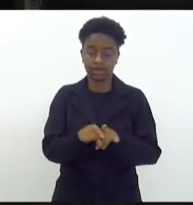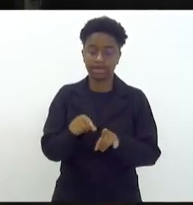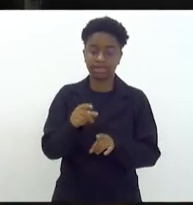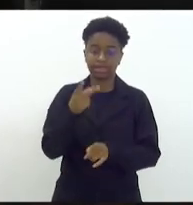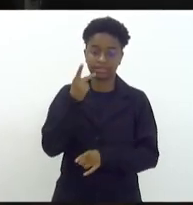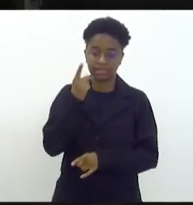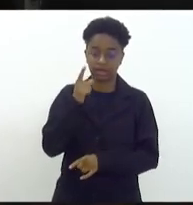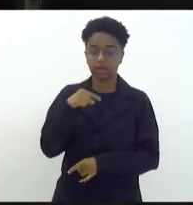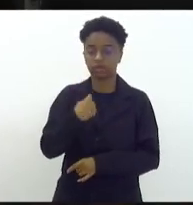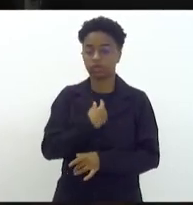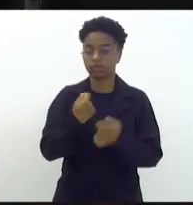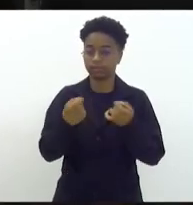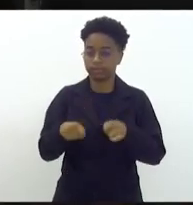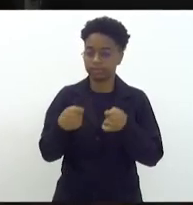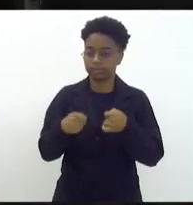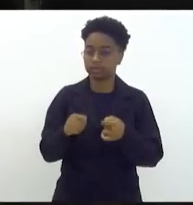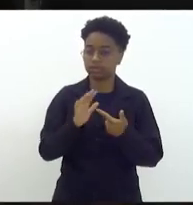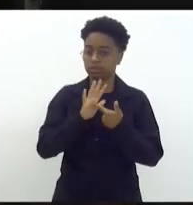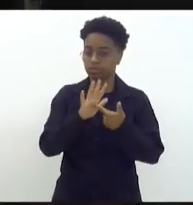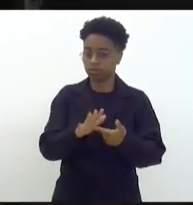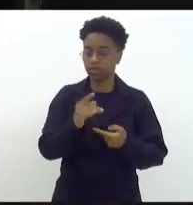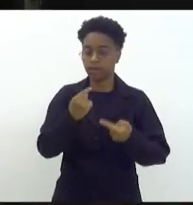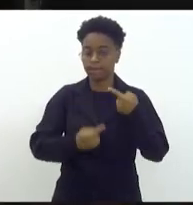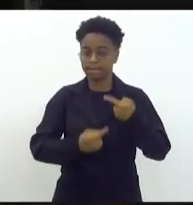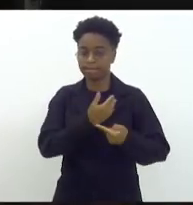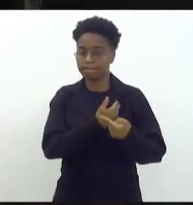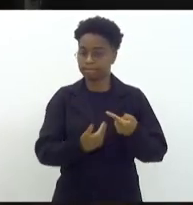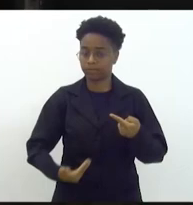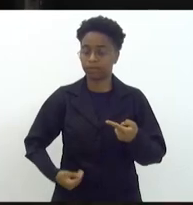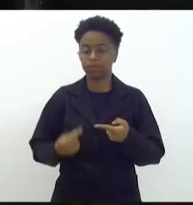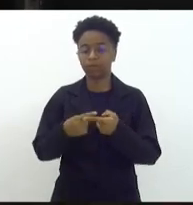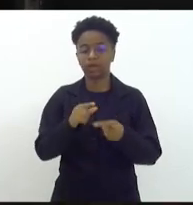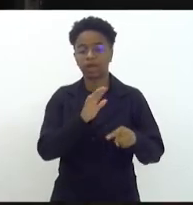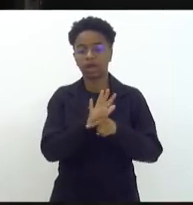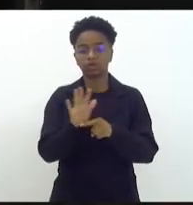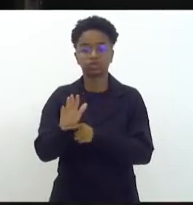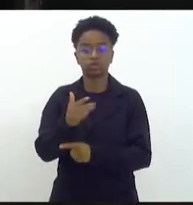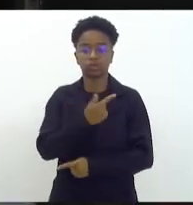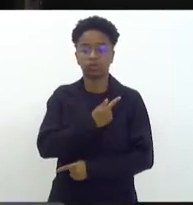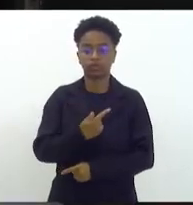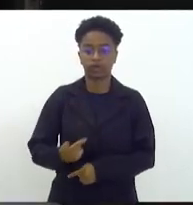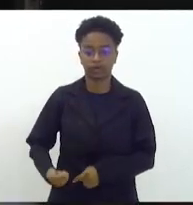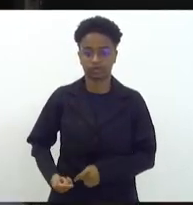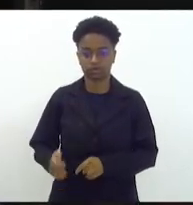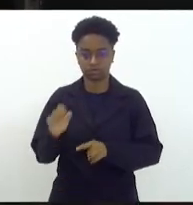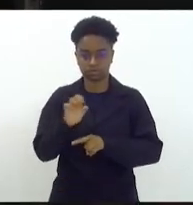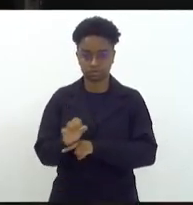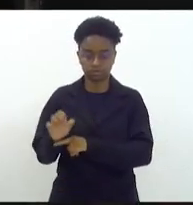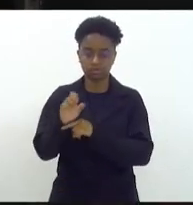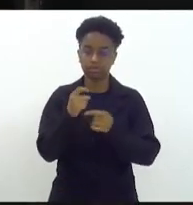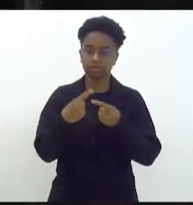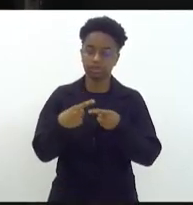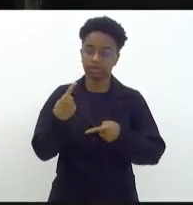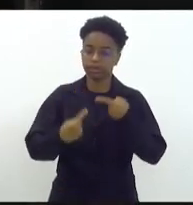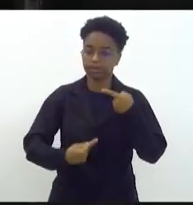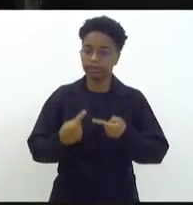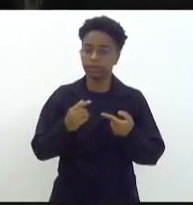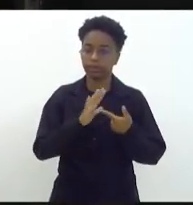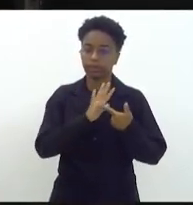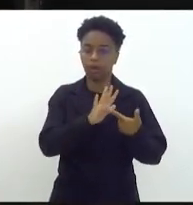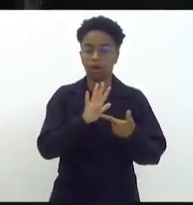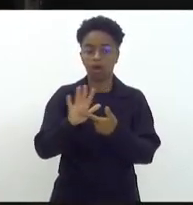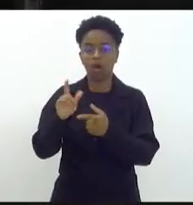precisa apontar essas políticas públicas e vai só contribuir com o governo do Estado, onde as políticas devem ser